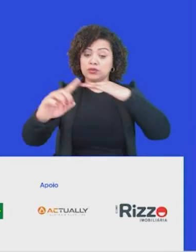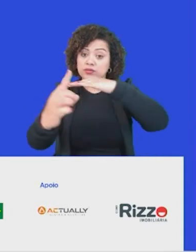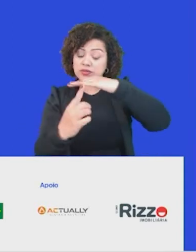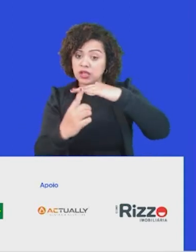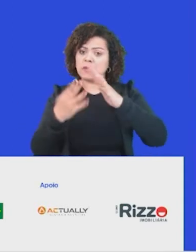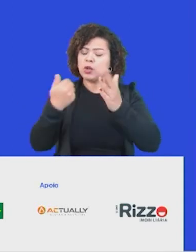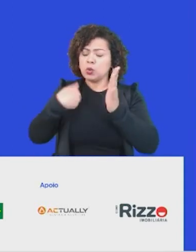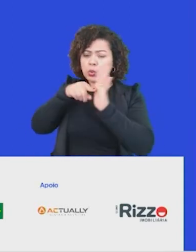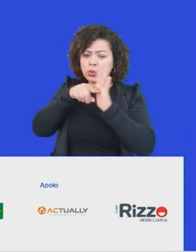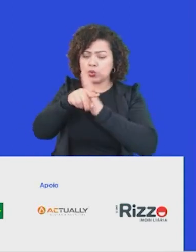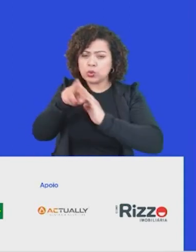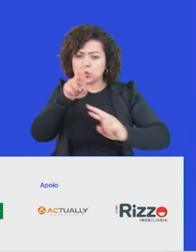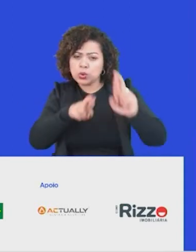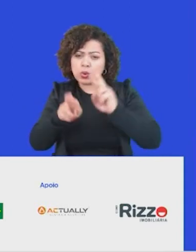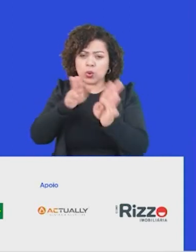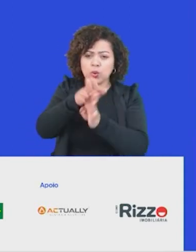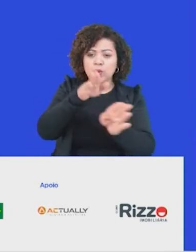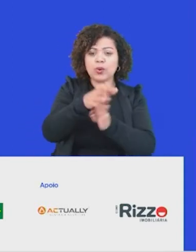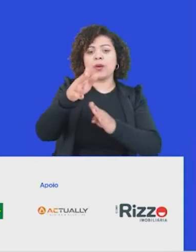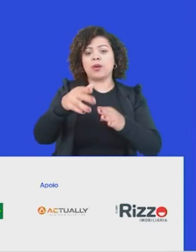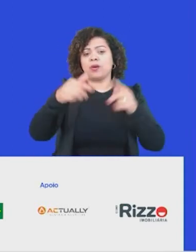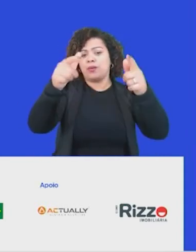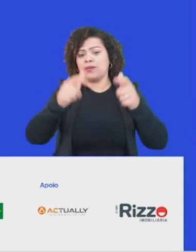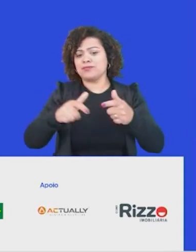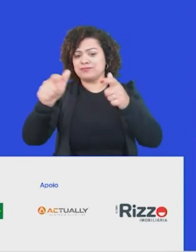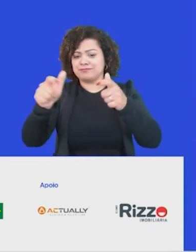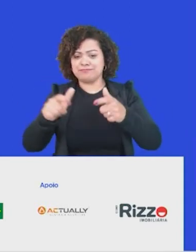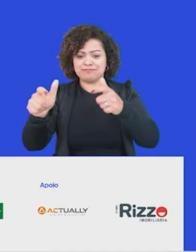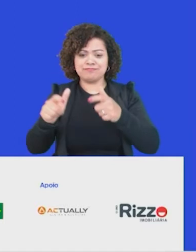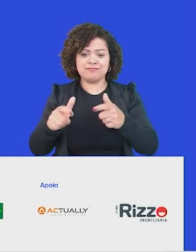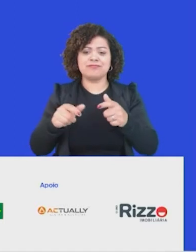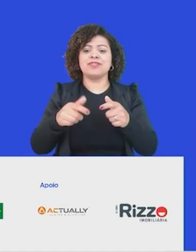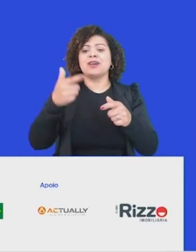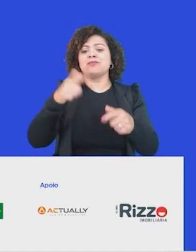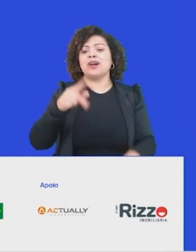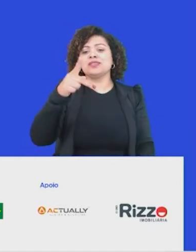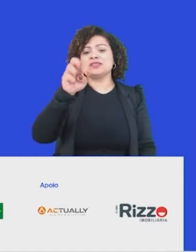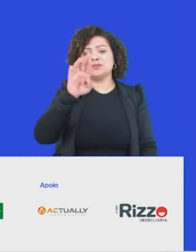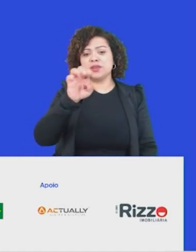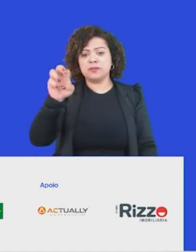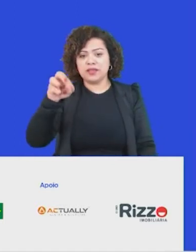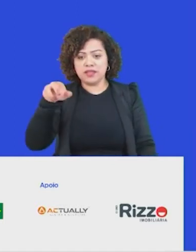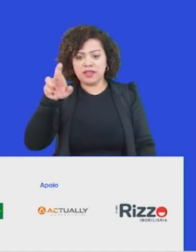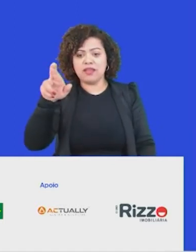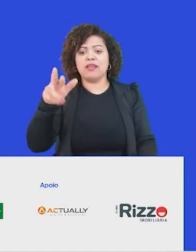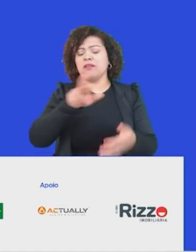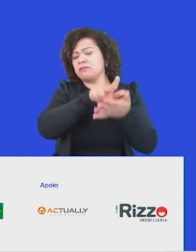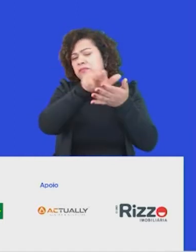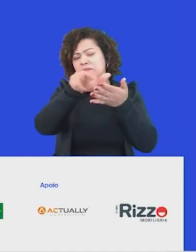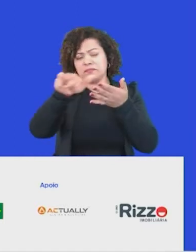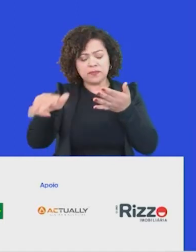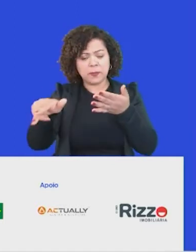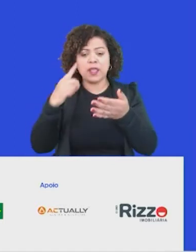Latina, da Fundação Dom Cabral, do Diário de Comércio, o próprio prêmio Eco da Amsham e outros que estão citados lá,